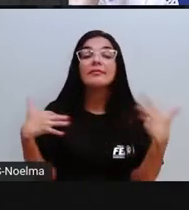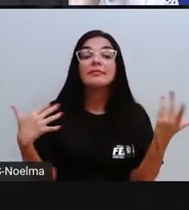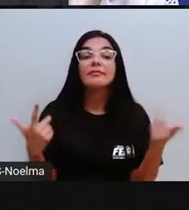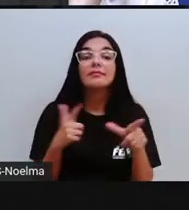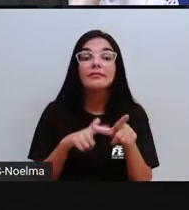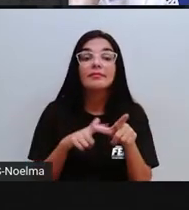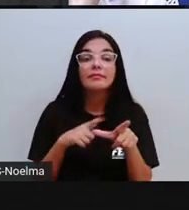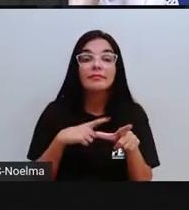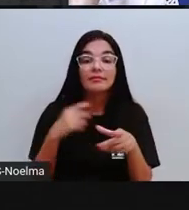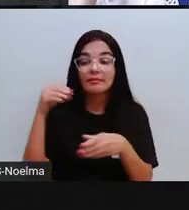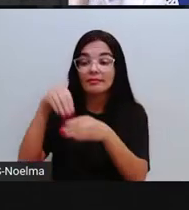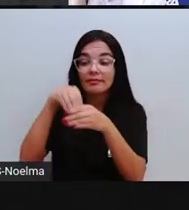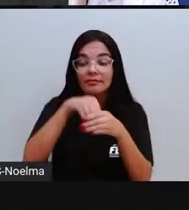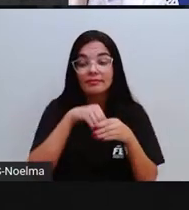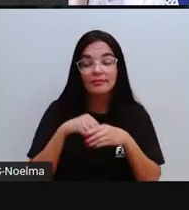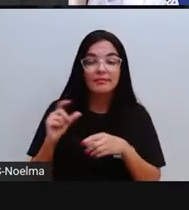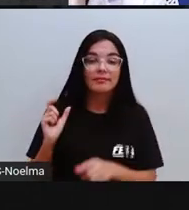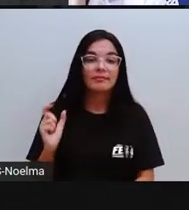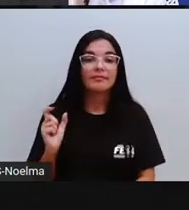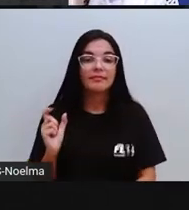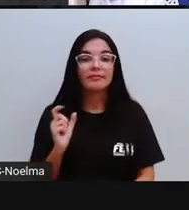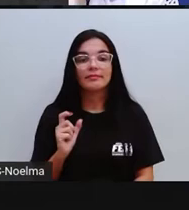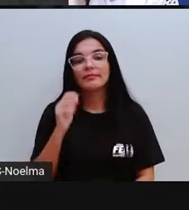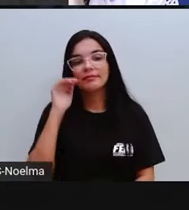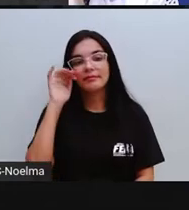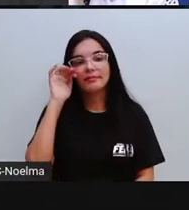essa letrinha? Quem sabe me dizer?